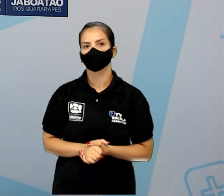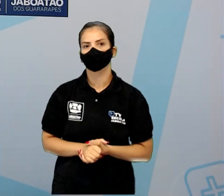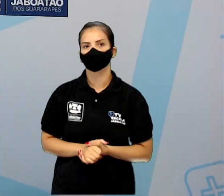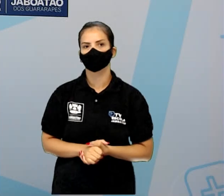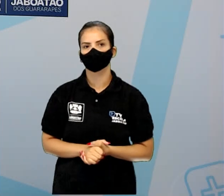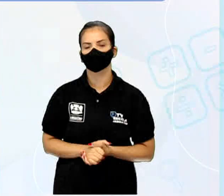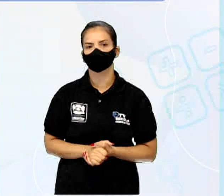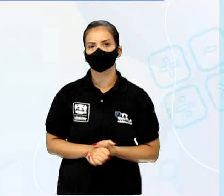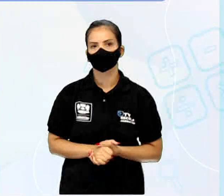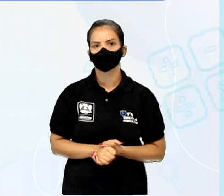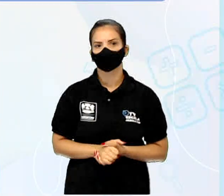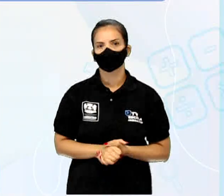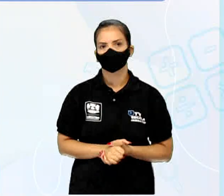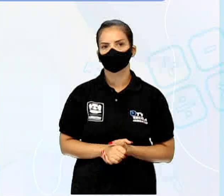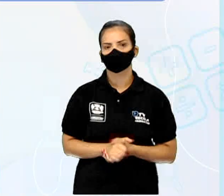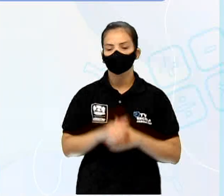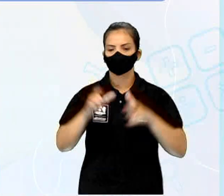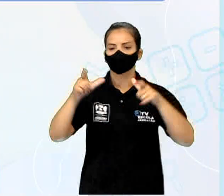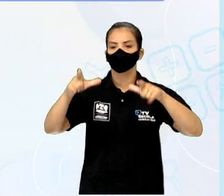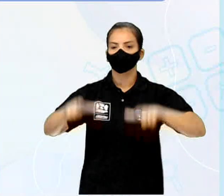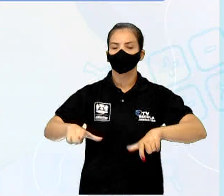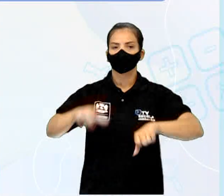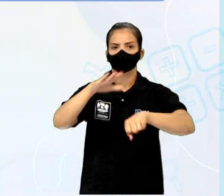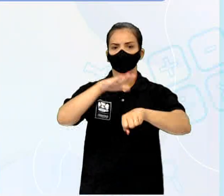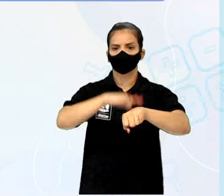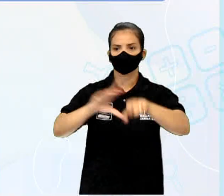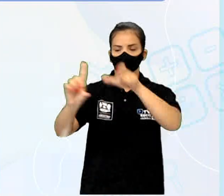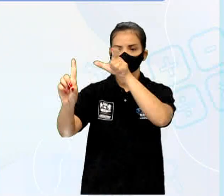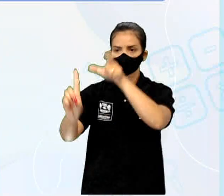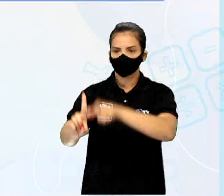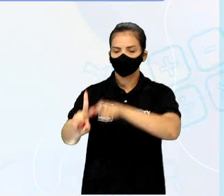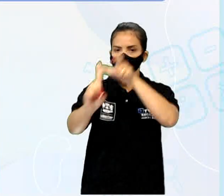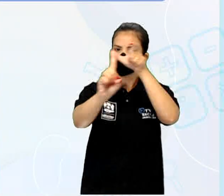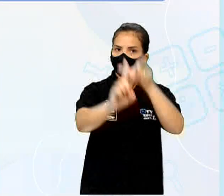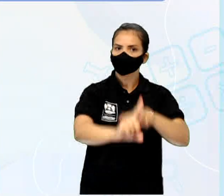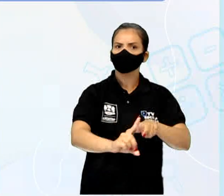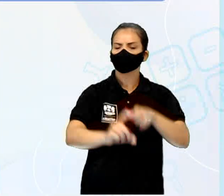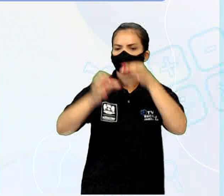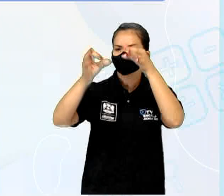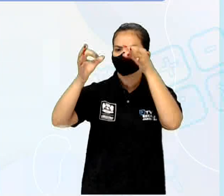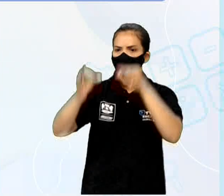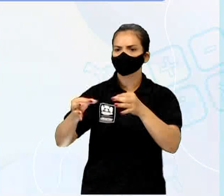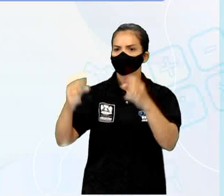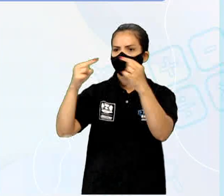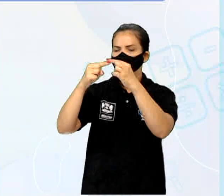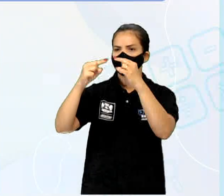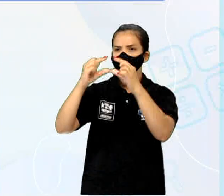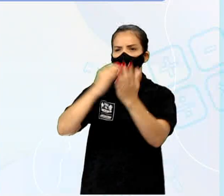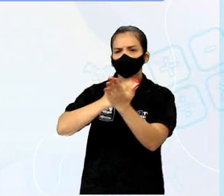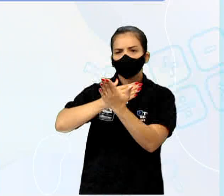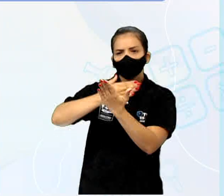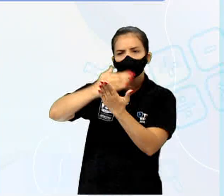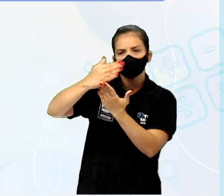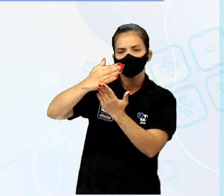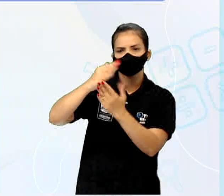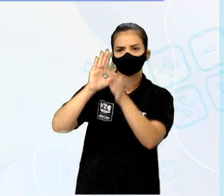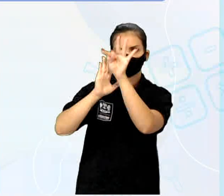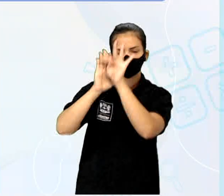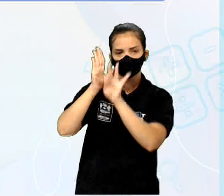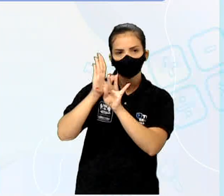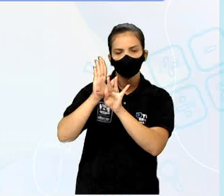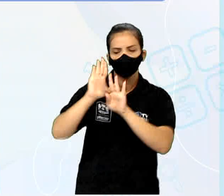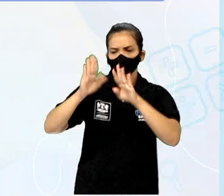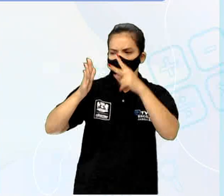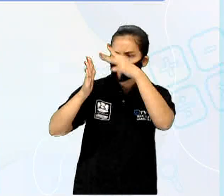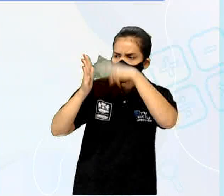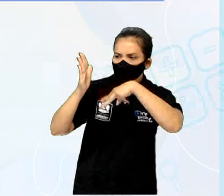Aí, aqui, ó, espaço, tempo e personagem. É exatamente o que tem logo na introdução. Então, quando você começa a lendo uma lenda,